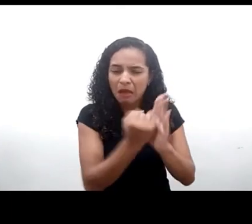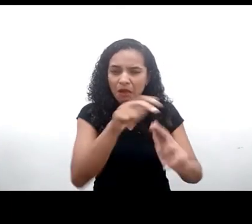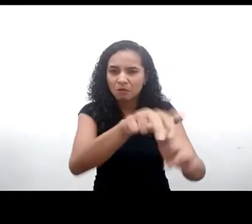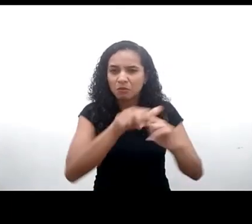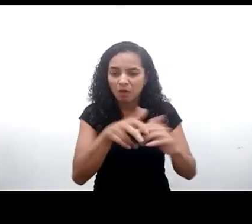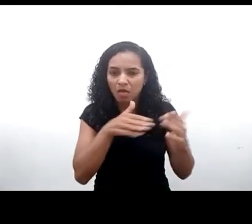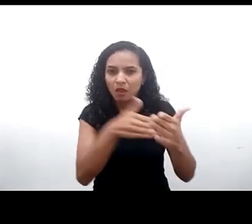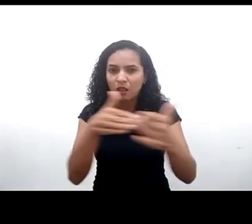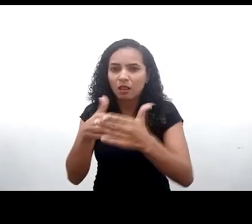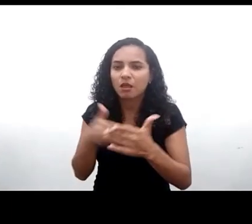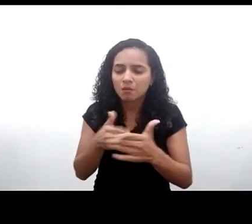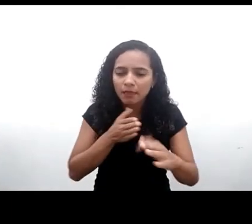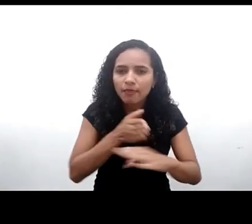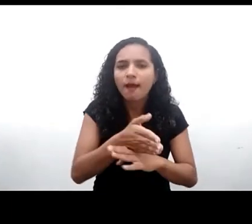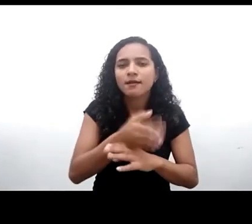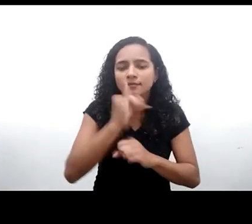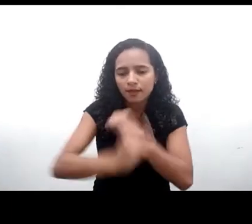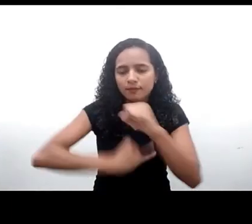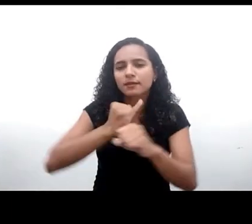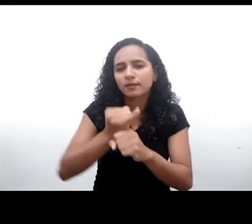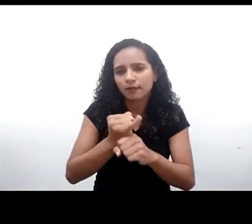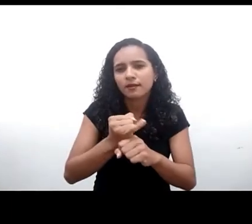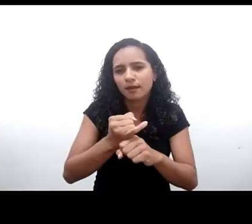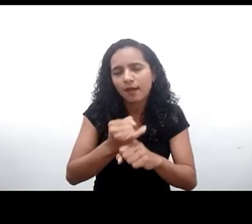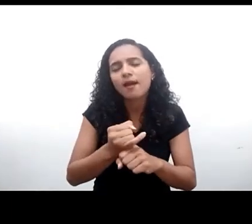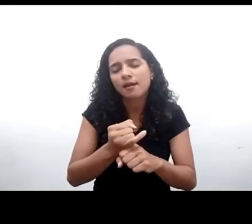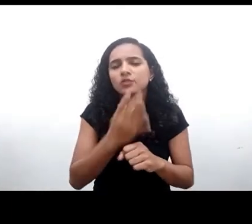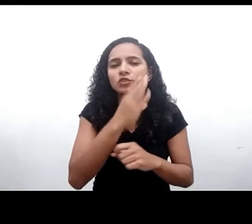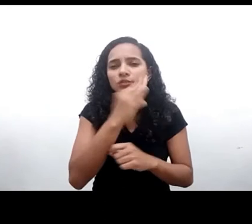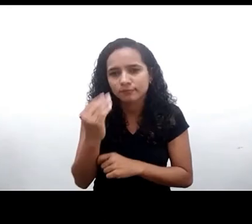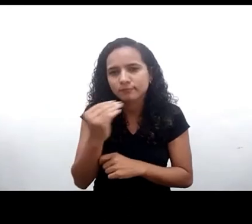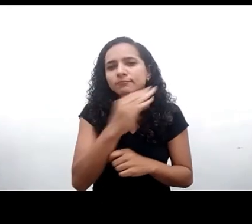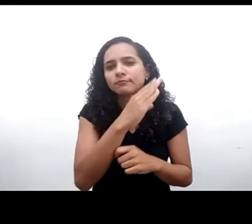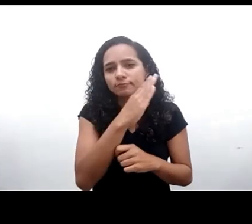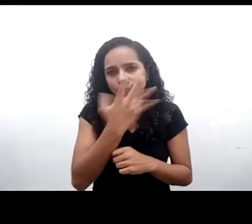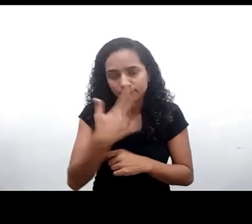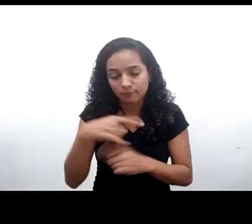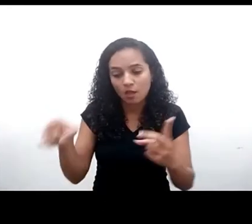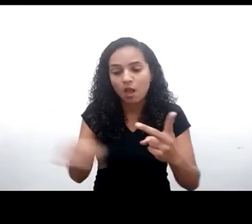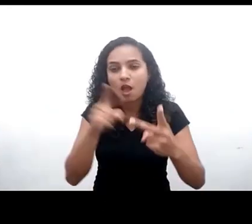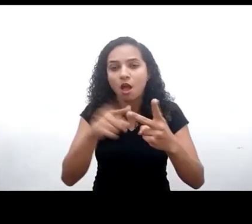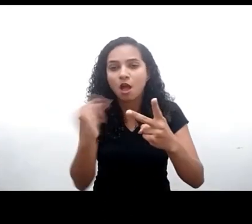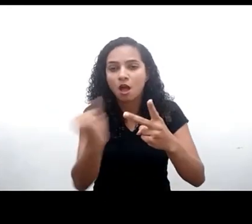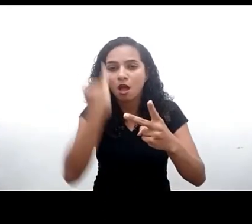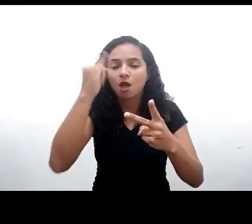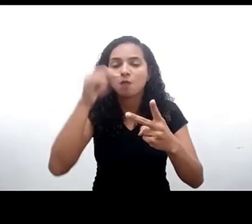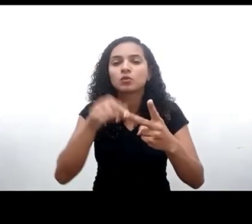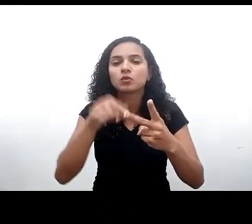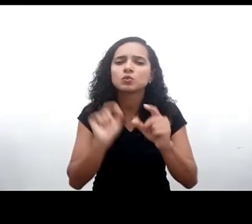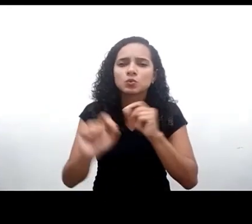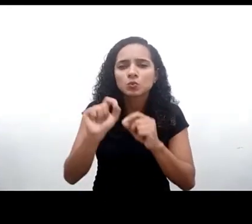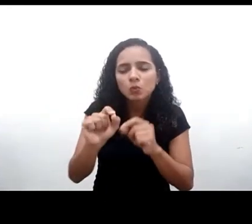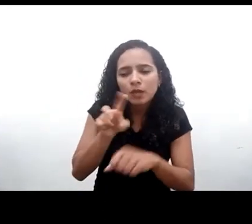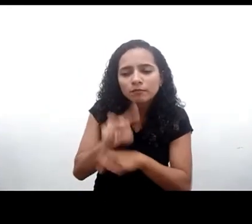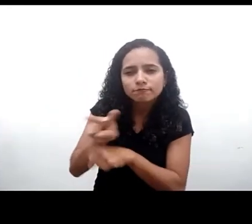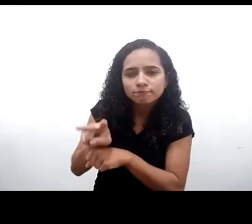acesso e a proteção do espaço pelas crianças e adolescentes. A segunda questão é a importância de prevenir e trabalhar formas de